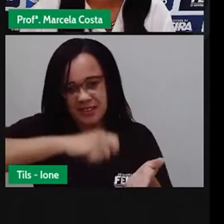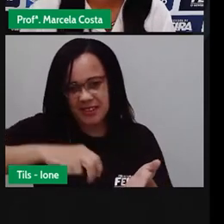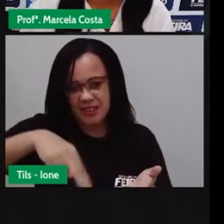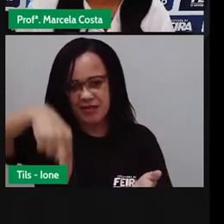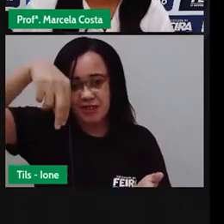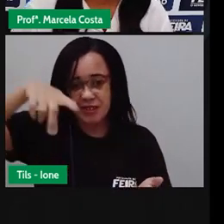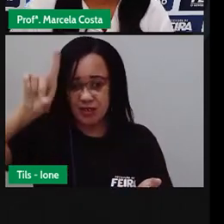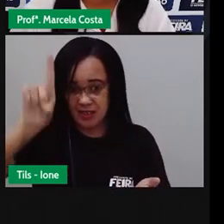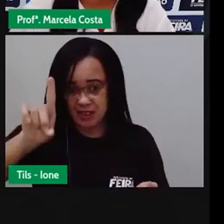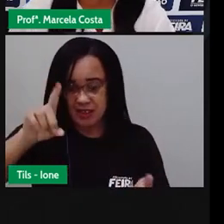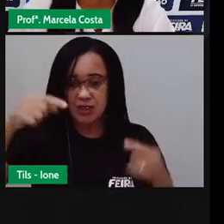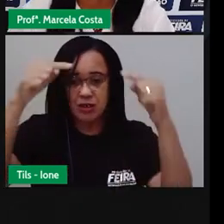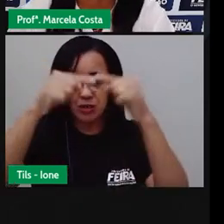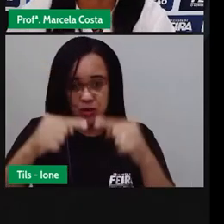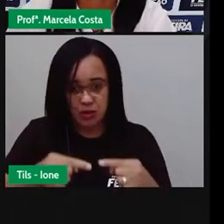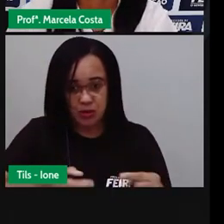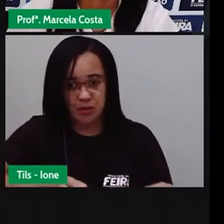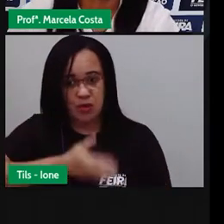coração nordestino.